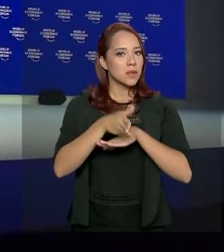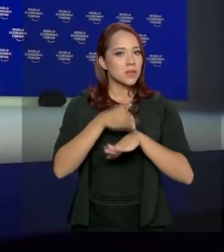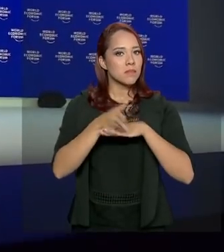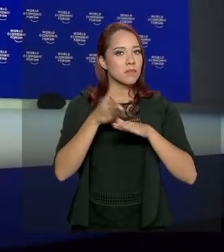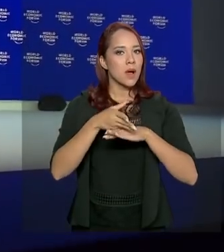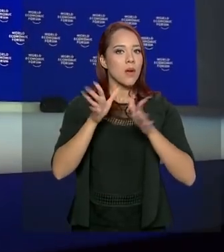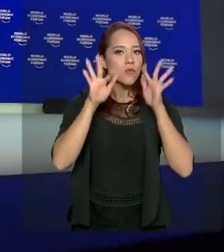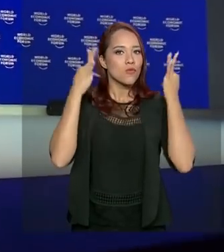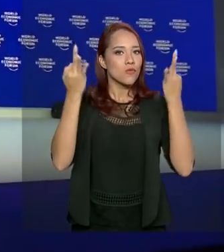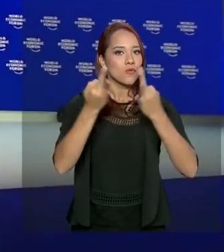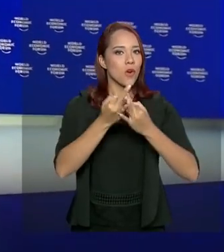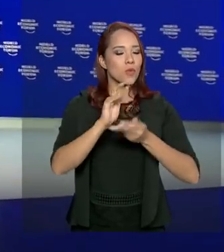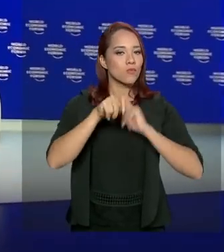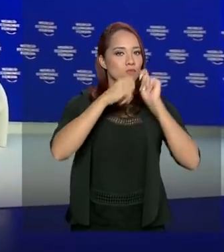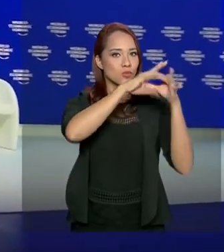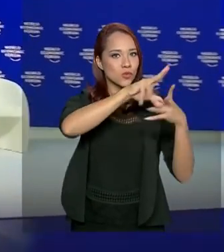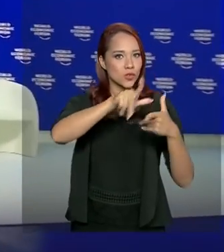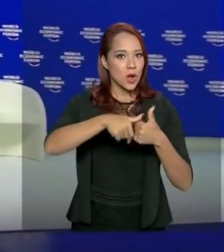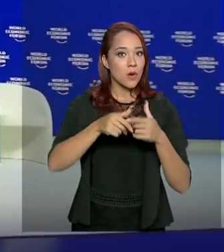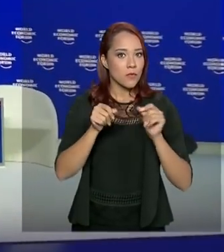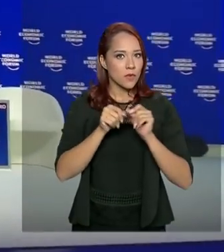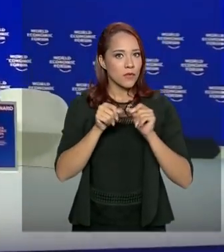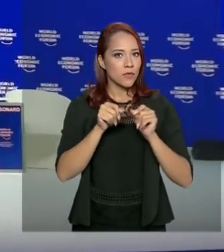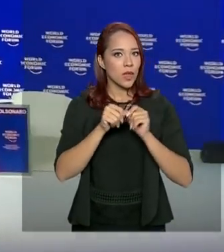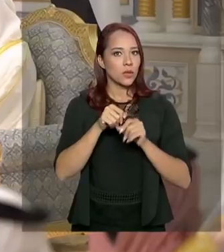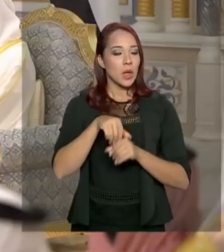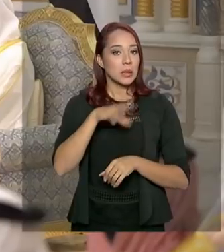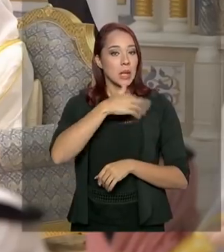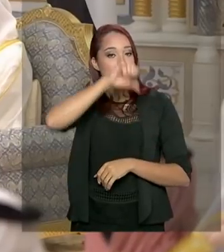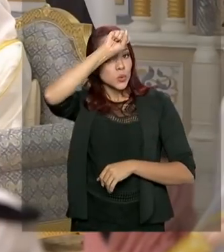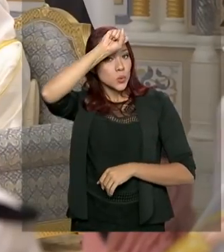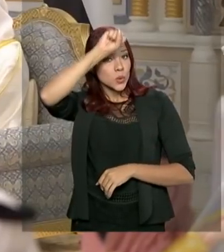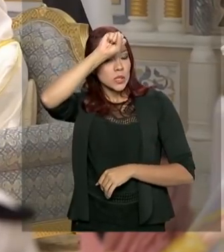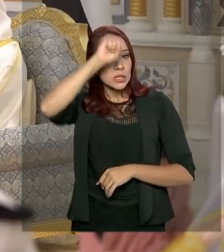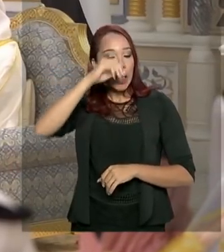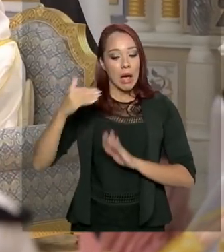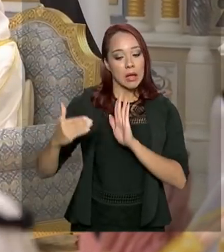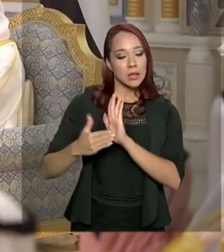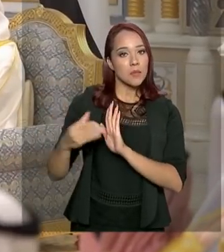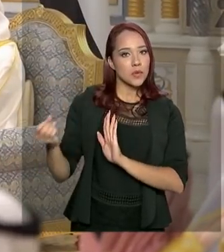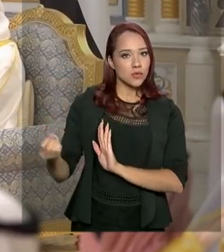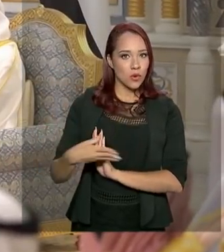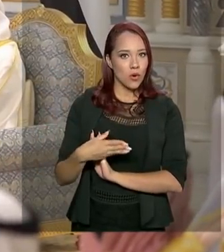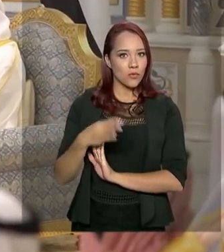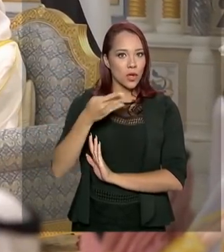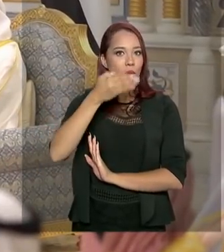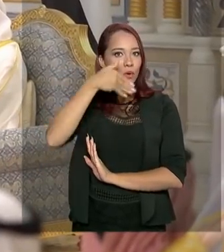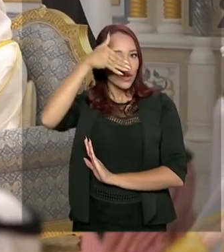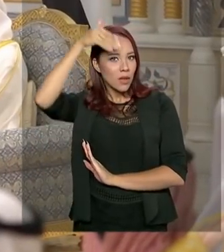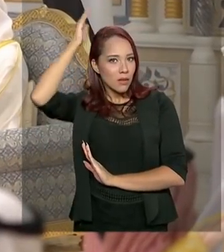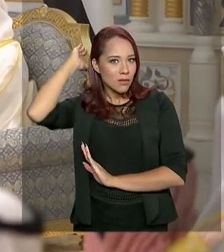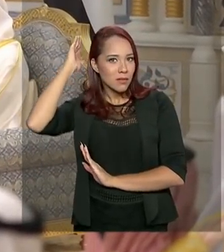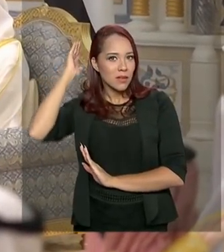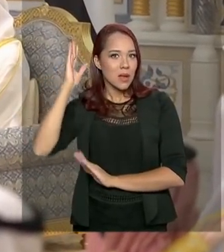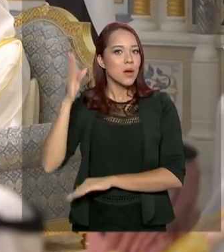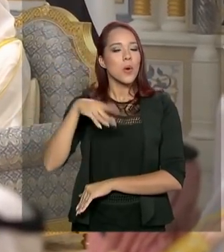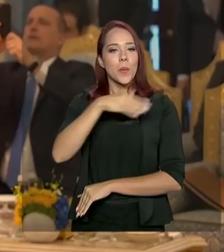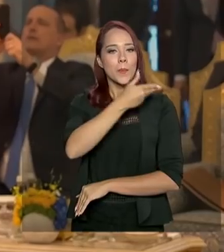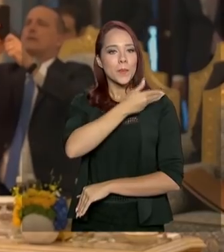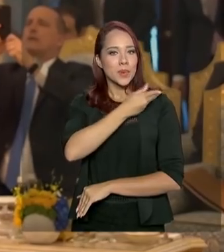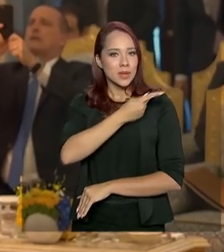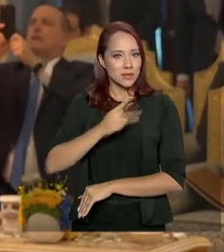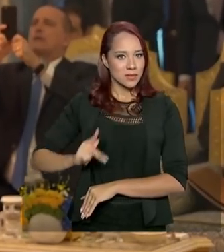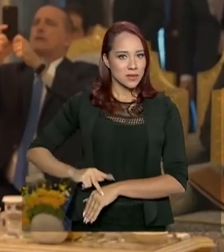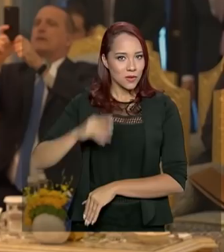Fórum Econômico Mundial, realizado em Davos, na Suíça, até a mais recente, para o Oriente Médio, o presidente Jair